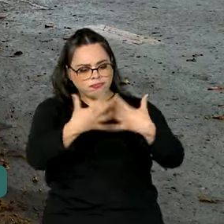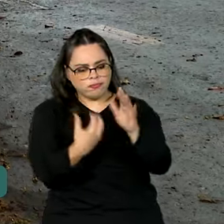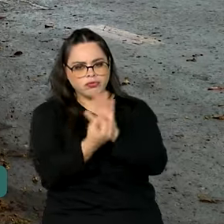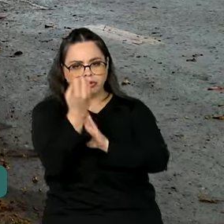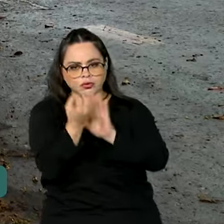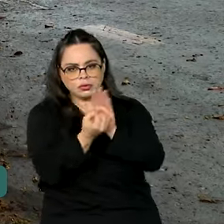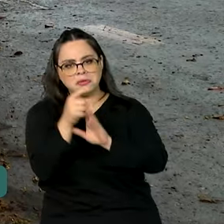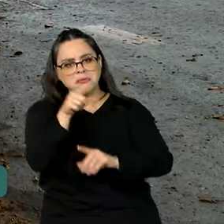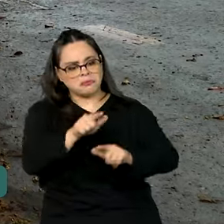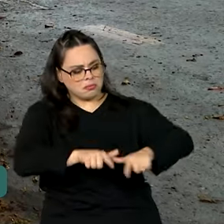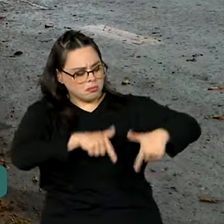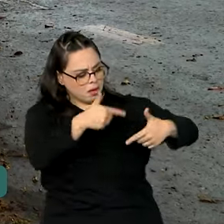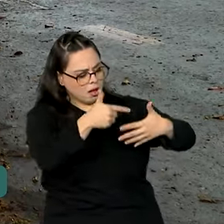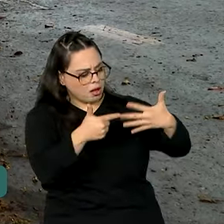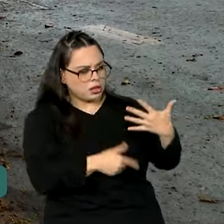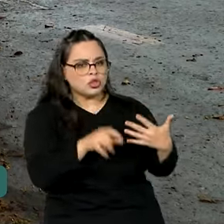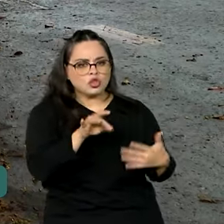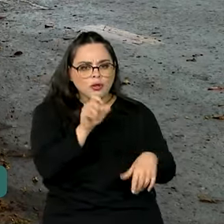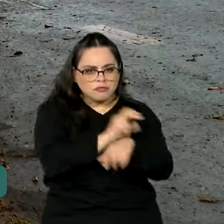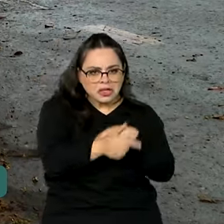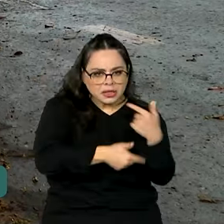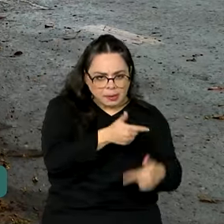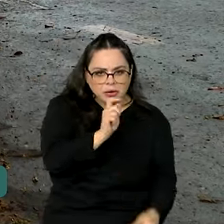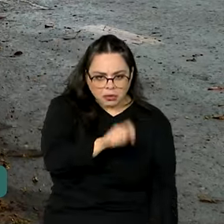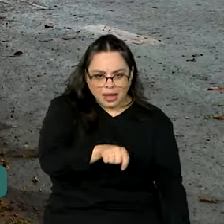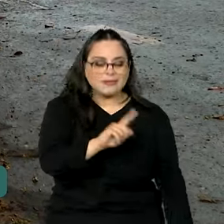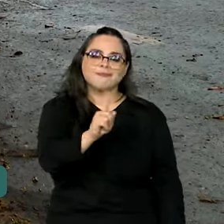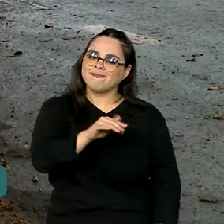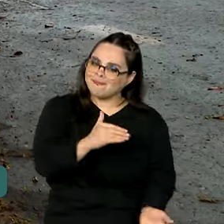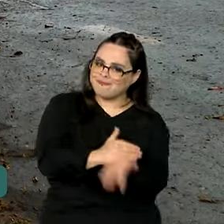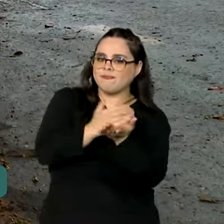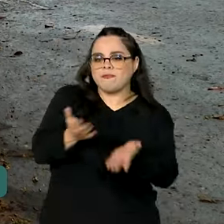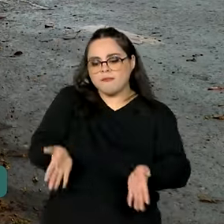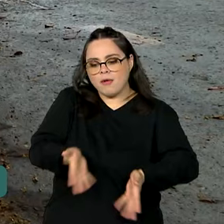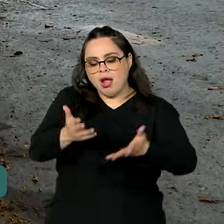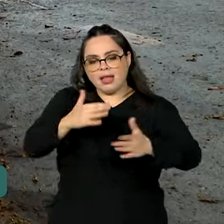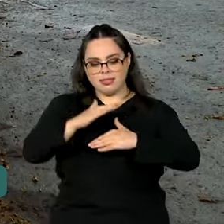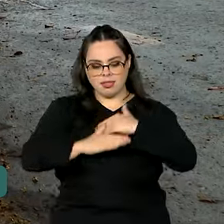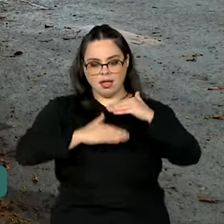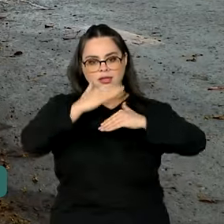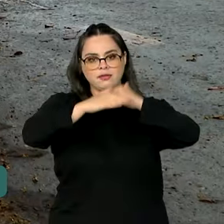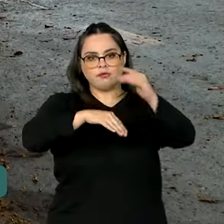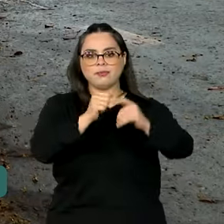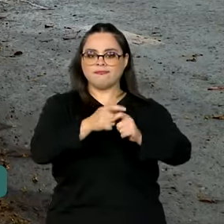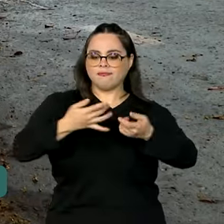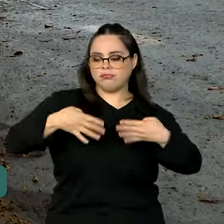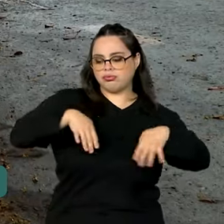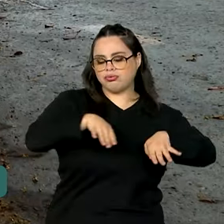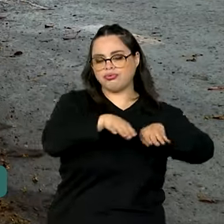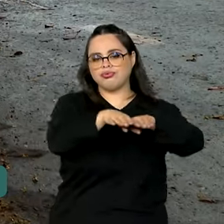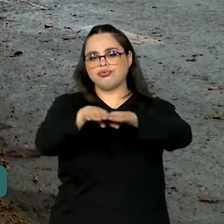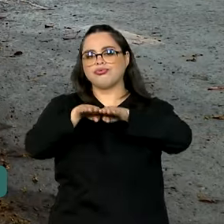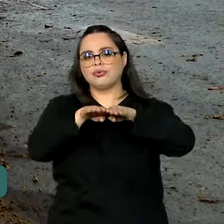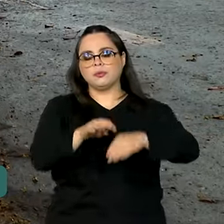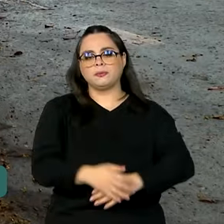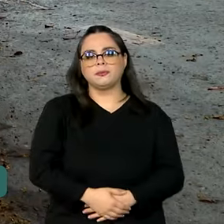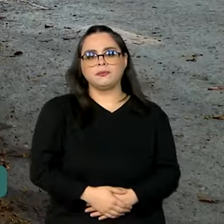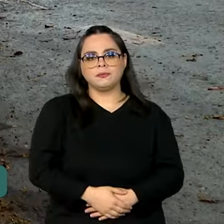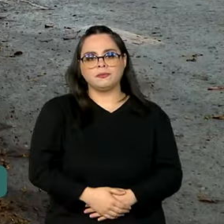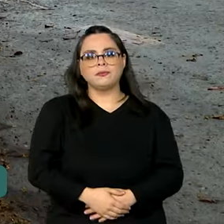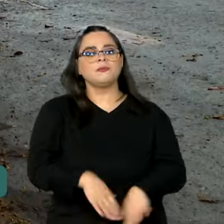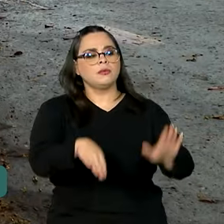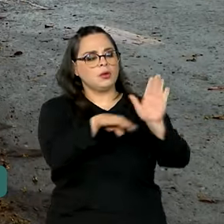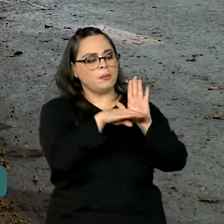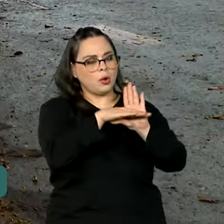iniciativas não apenas geram emprego, mas também ajudam a promover um desenvolvimento mais igualitário. Já o programa